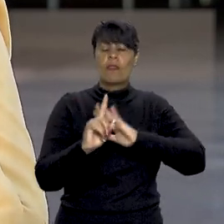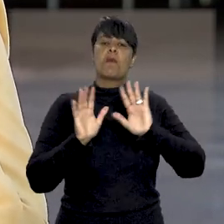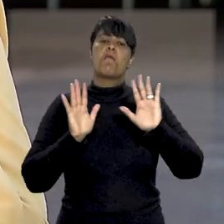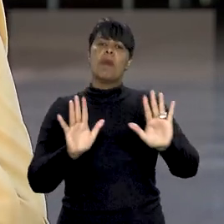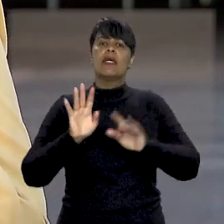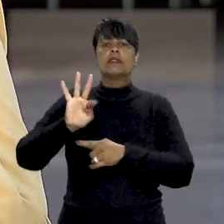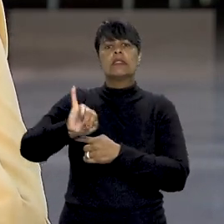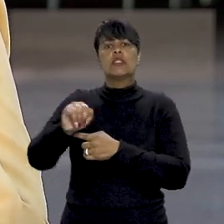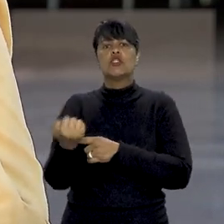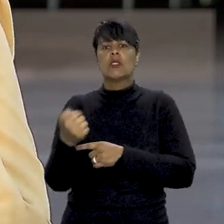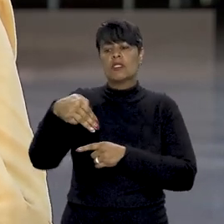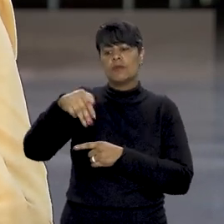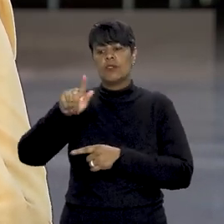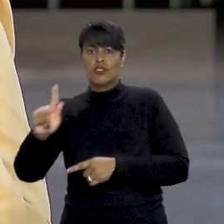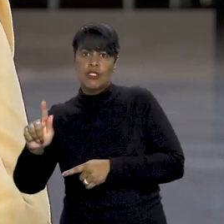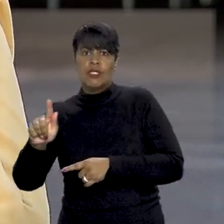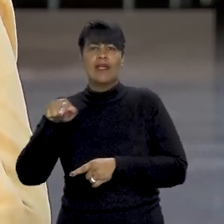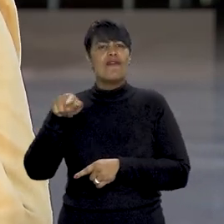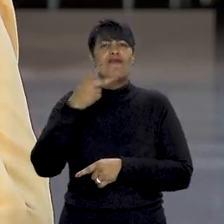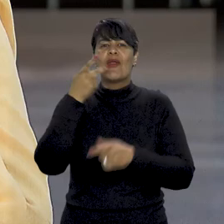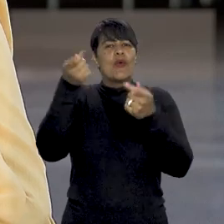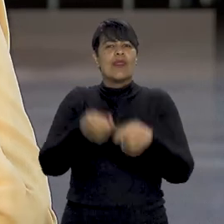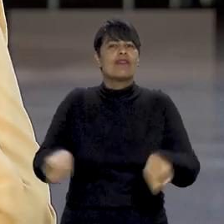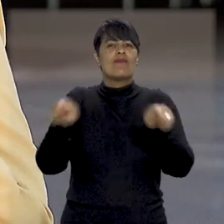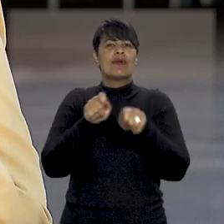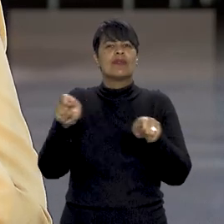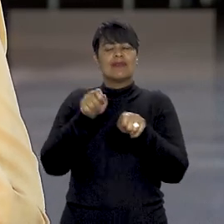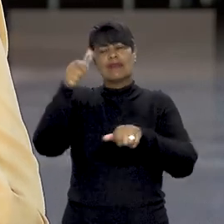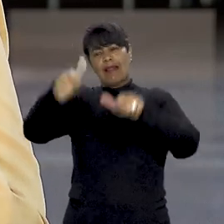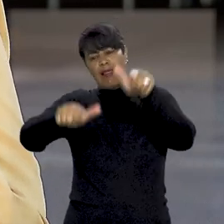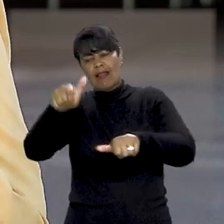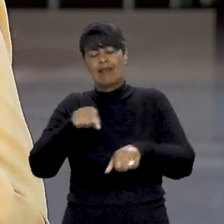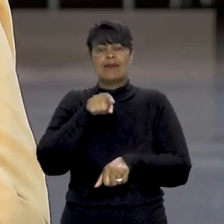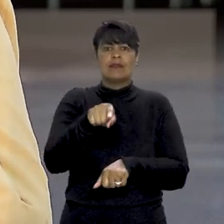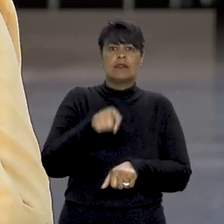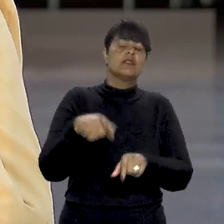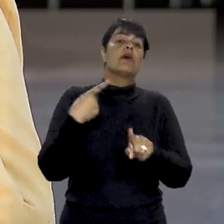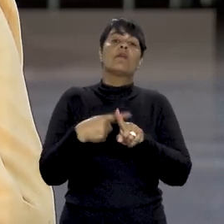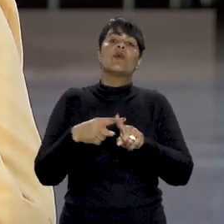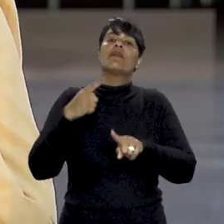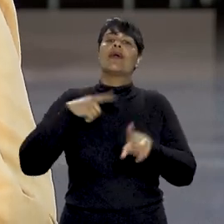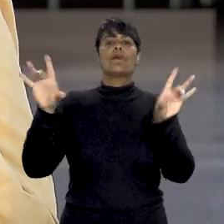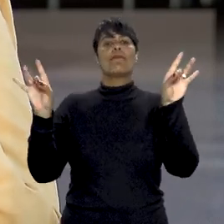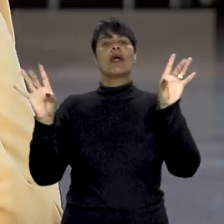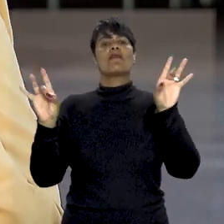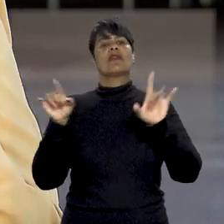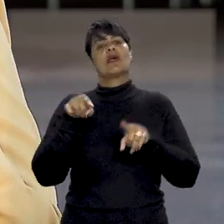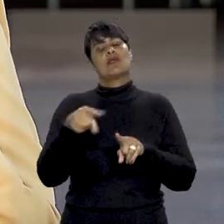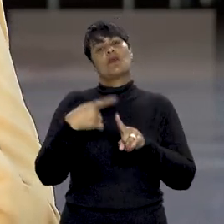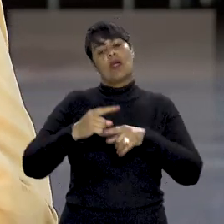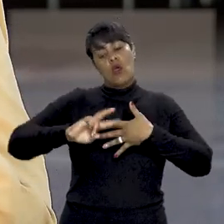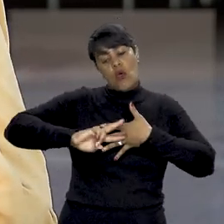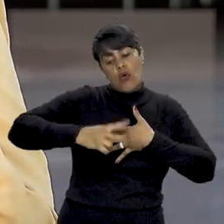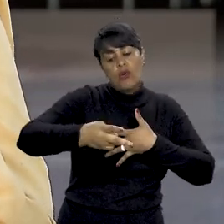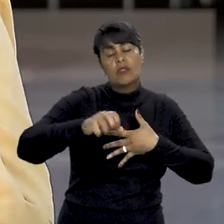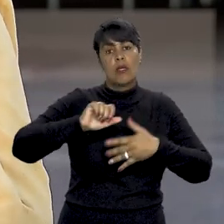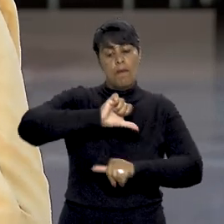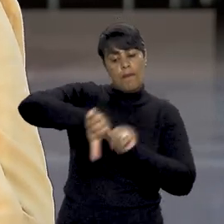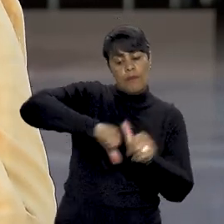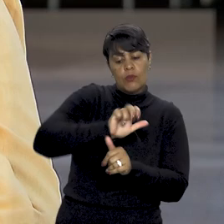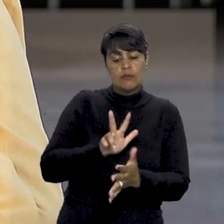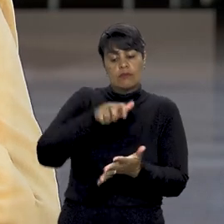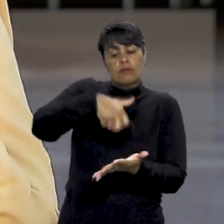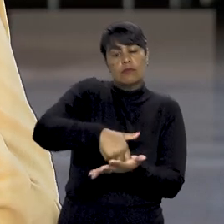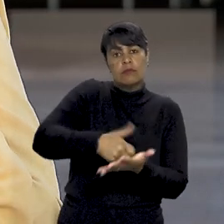Minas Gerais afastou a agravante da reincidência e reconheceu a figura do privilégio com a consequente alteração da pena de